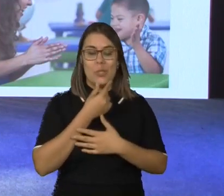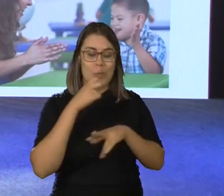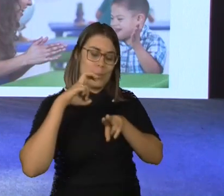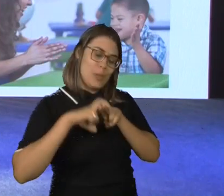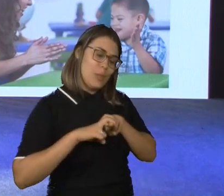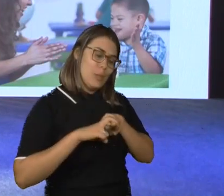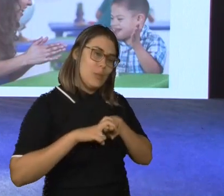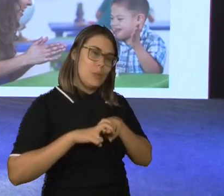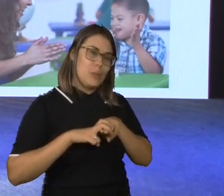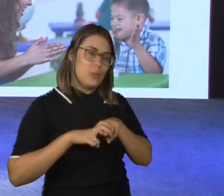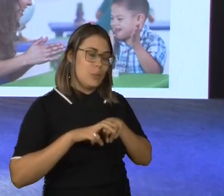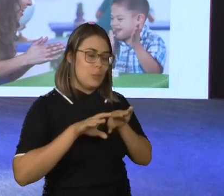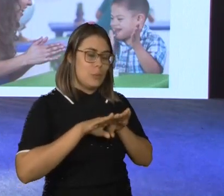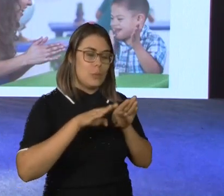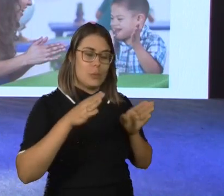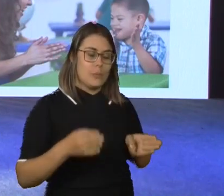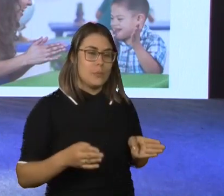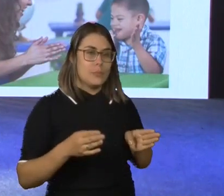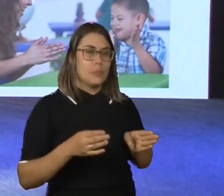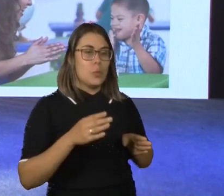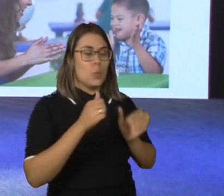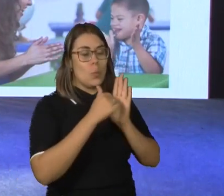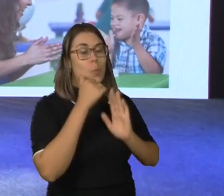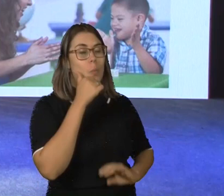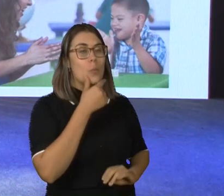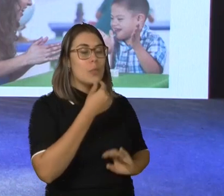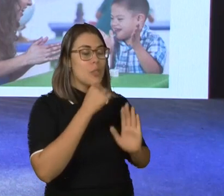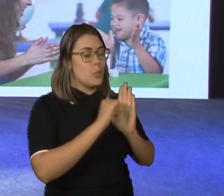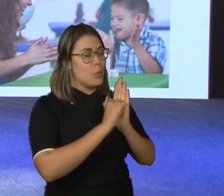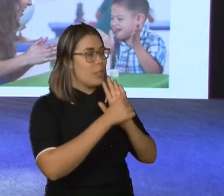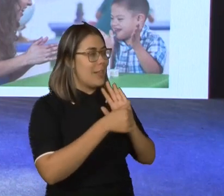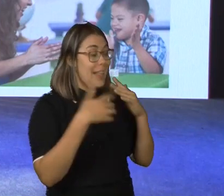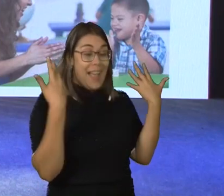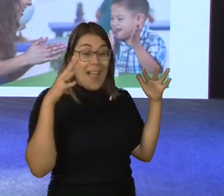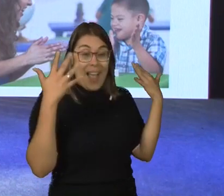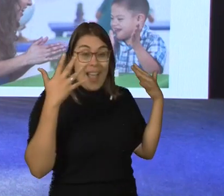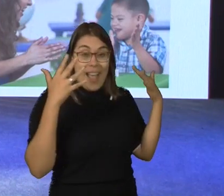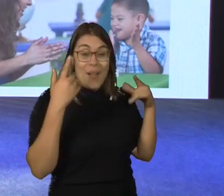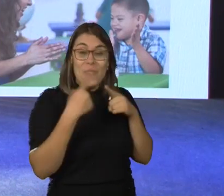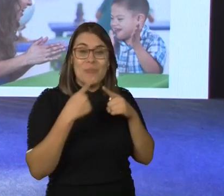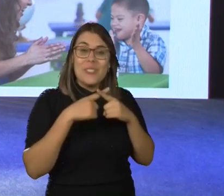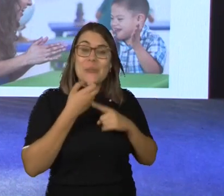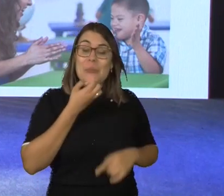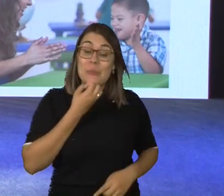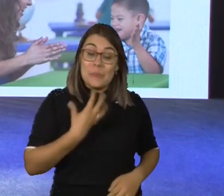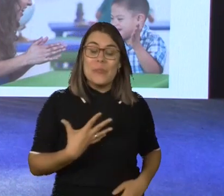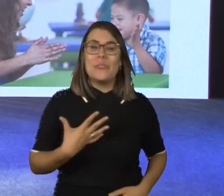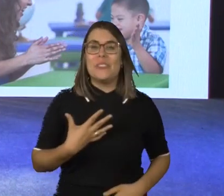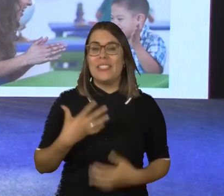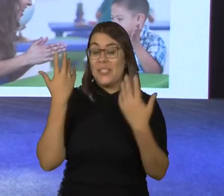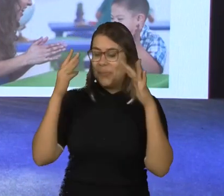numa mesa, um garotinho que tem síndrome de Down, comemorando alguma questão que ele fez bem e ele foi